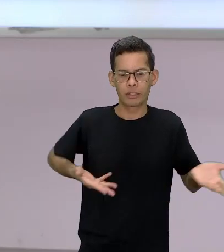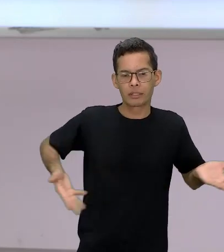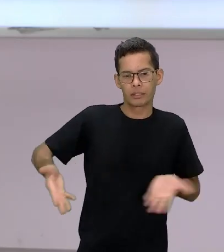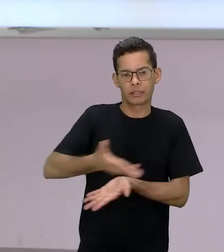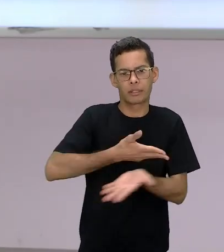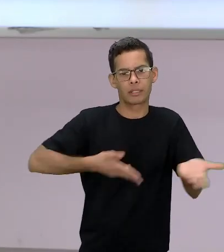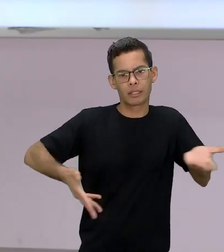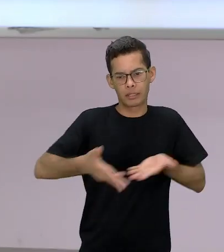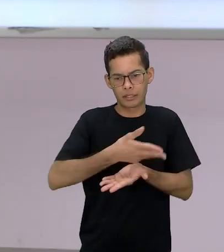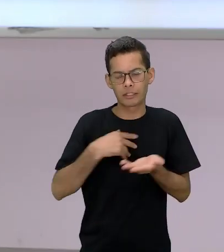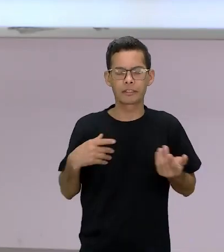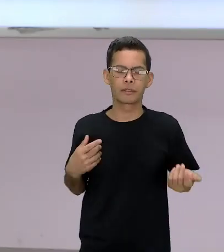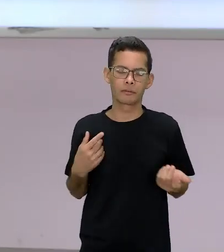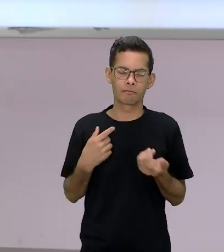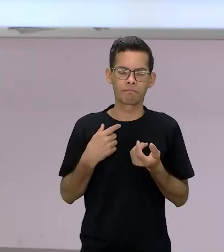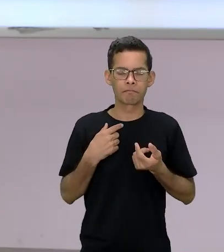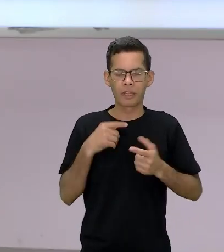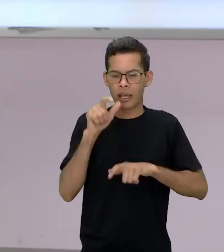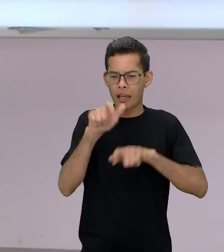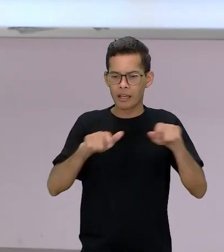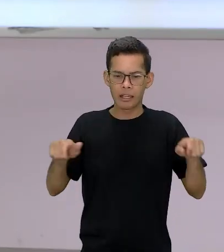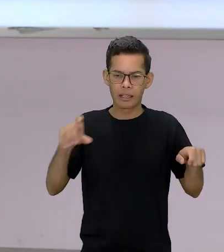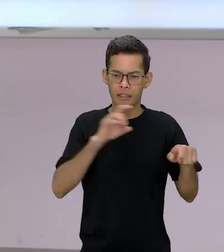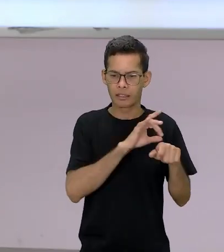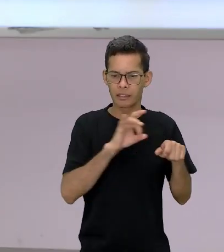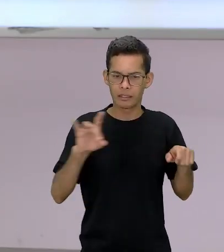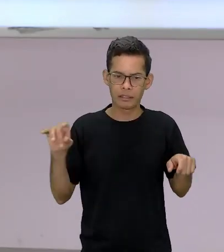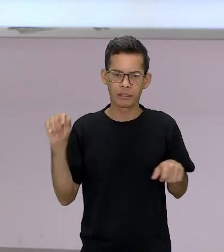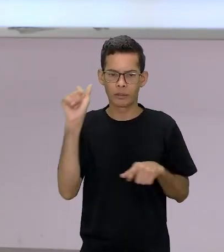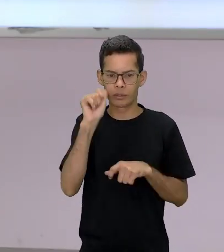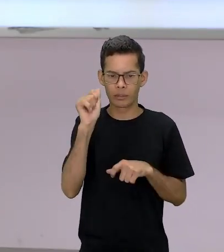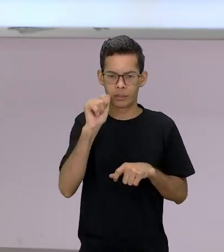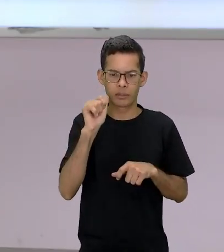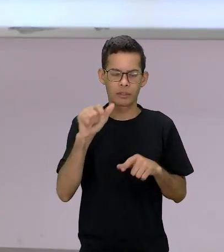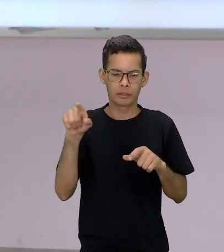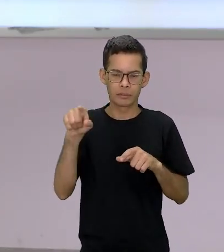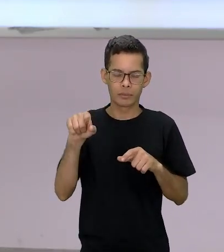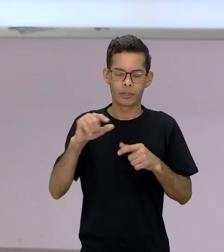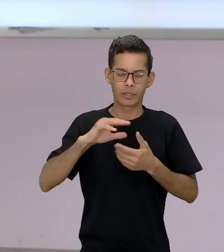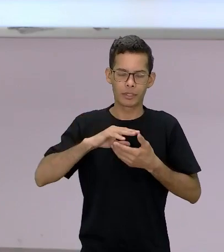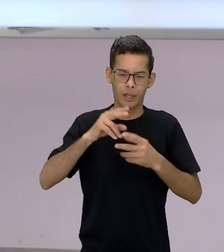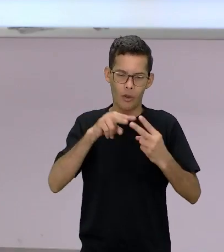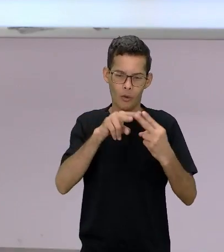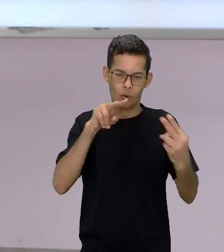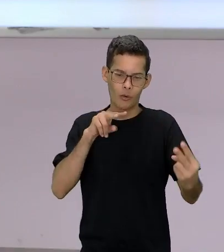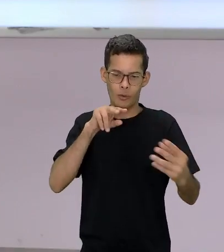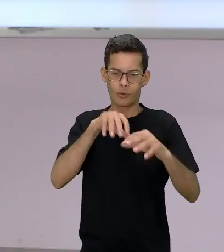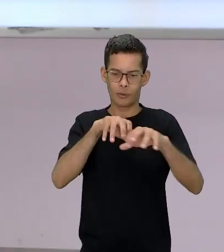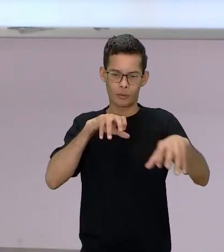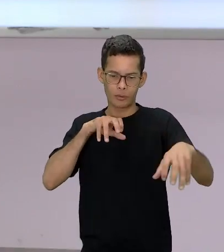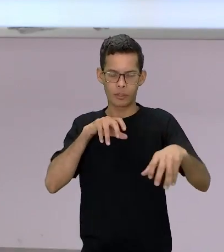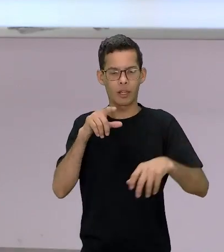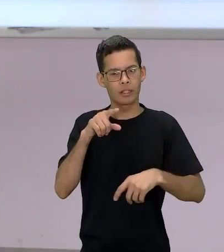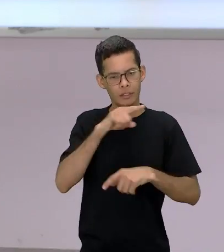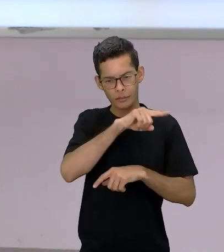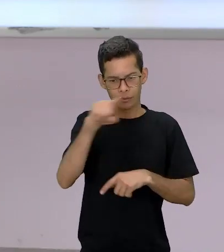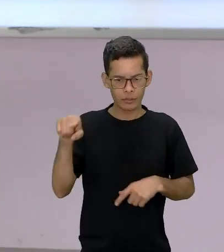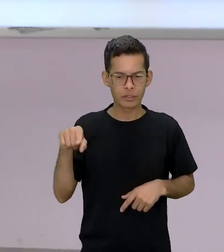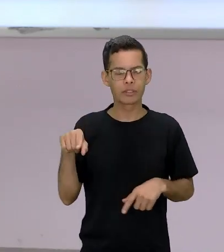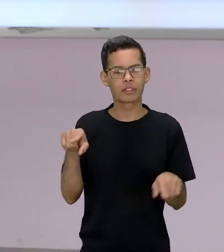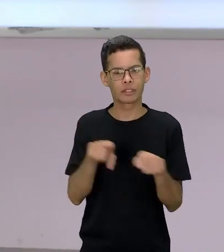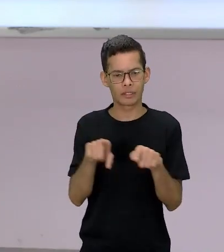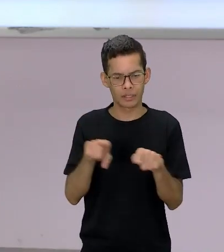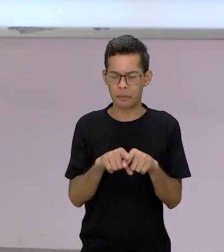entre a gente e as meninas que estão lá do outro lado à distância e vocês estão